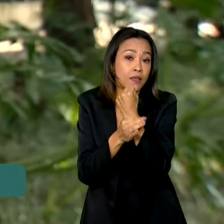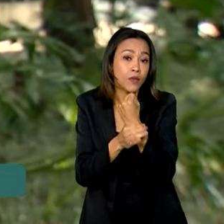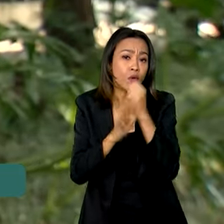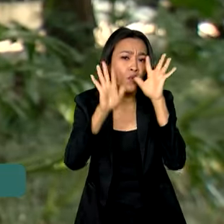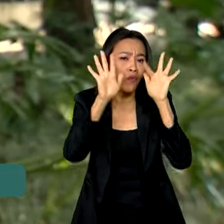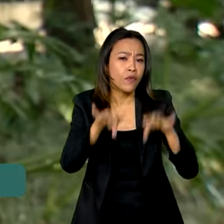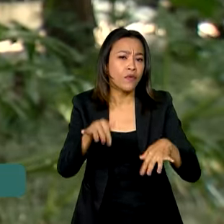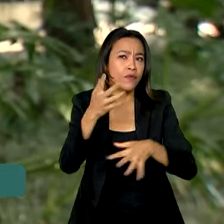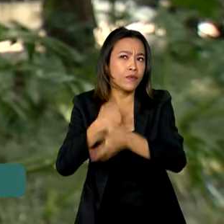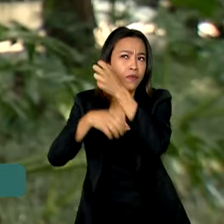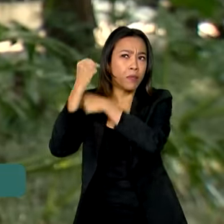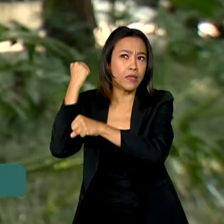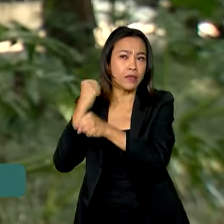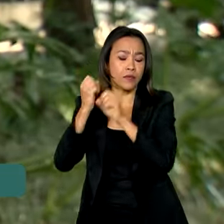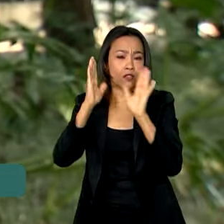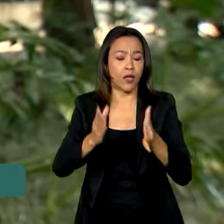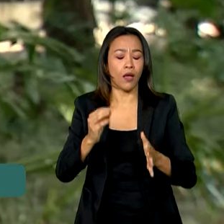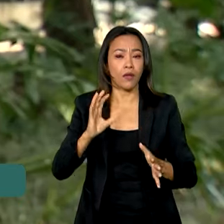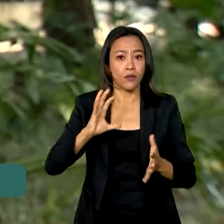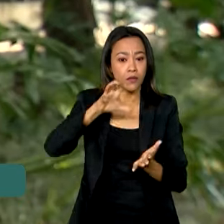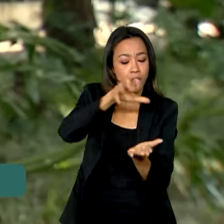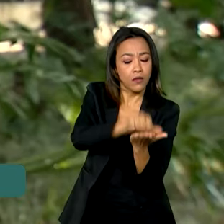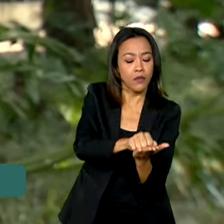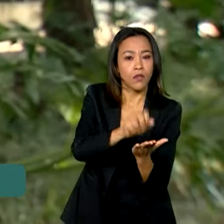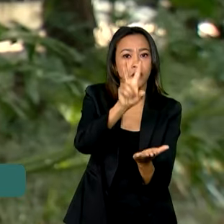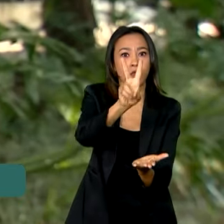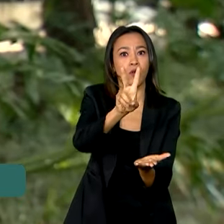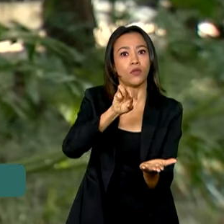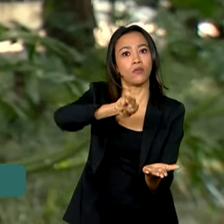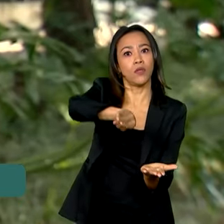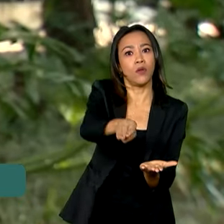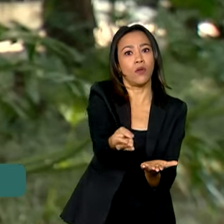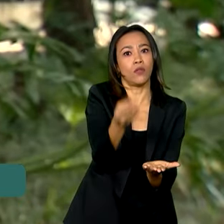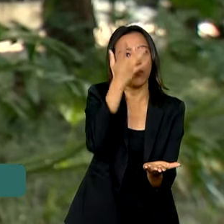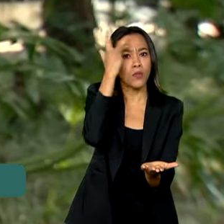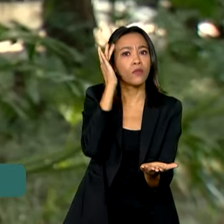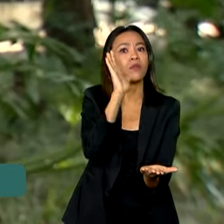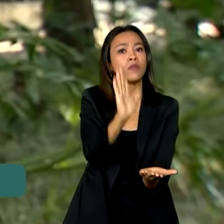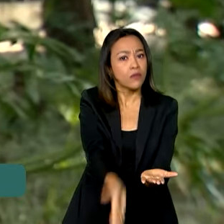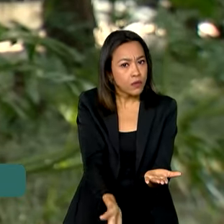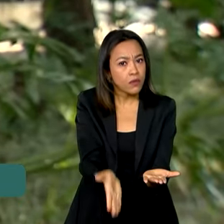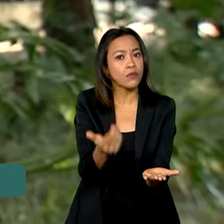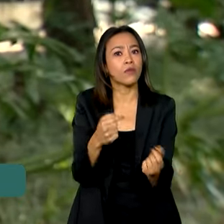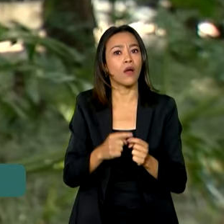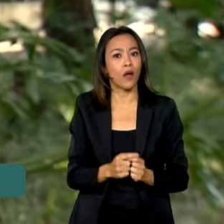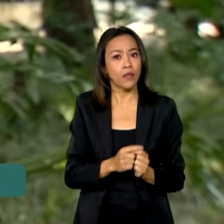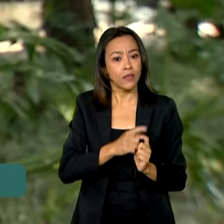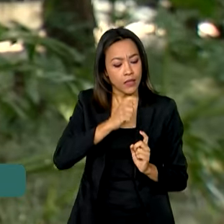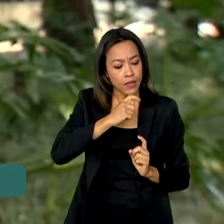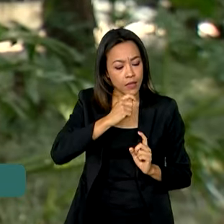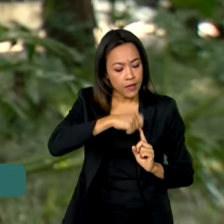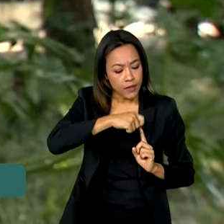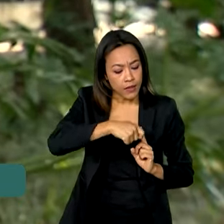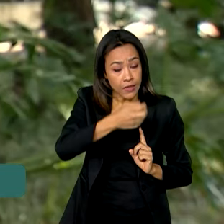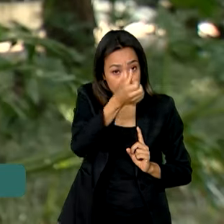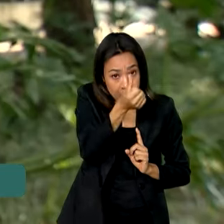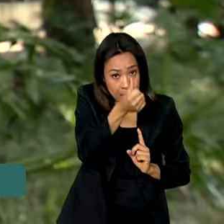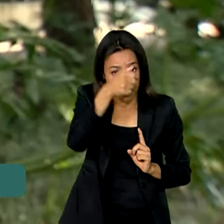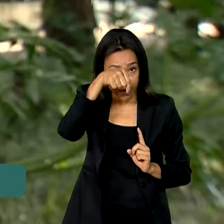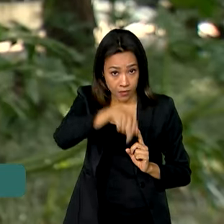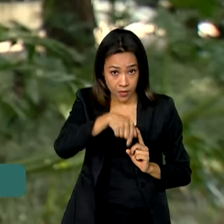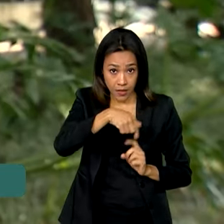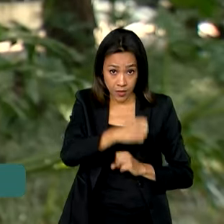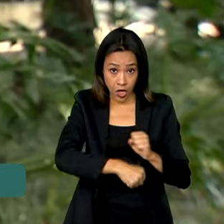ano passado. Já tem mais de 2 milhões de usuários cadastrados. E nos primeiros 6 meses deste ano,